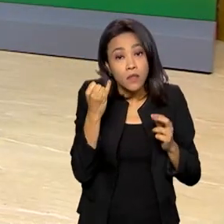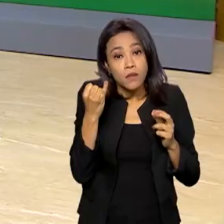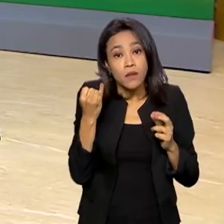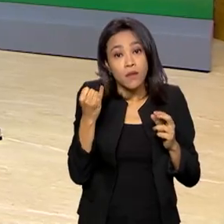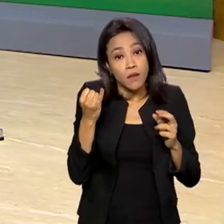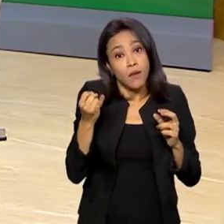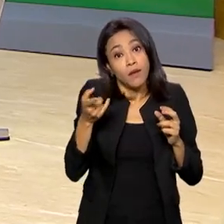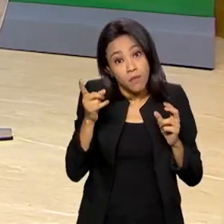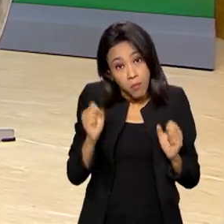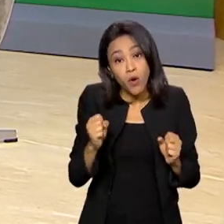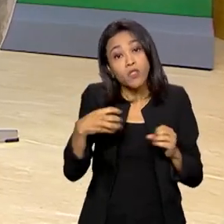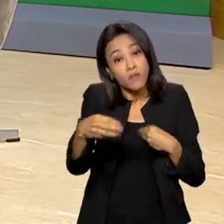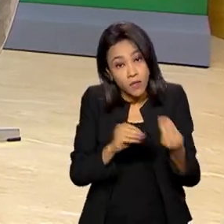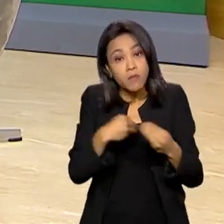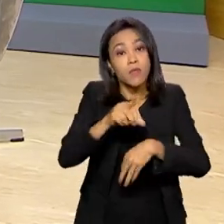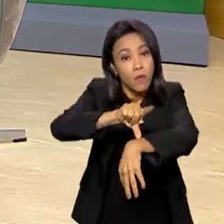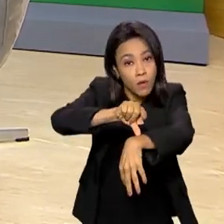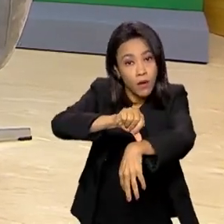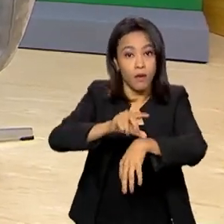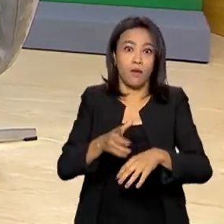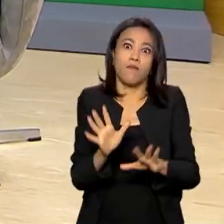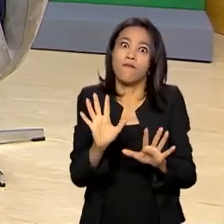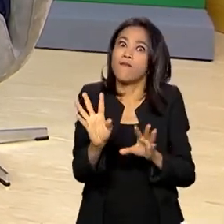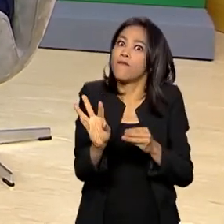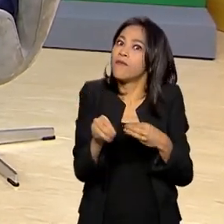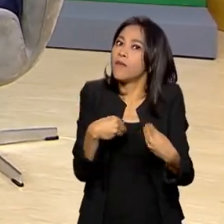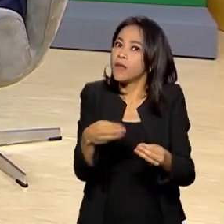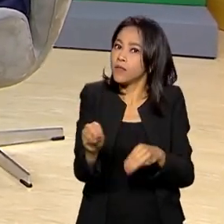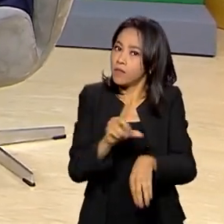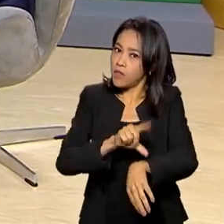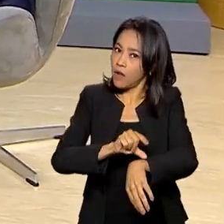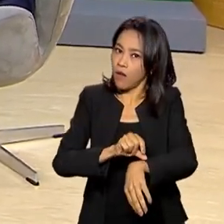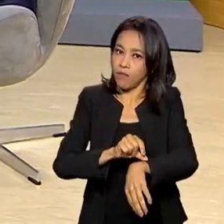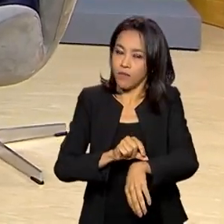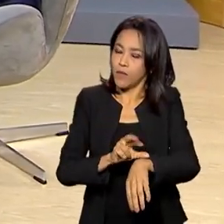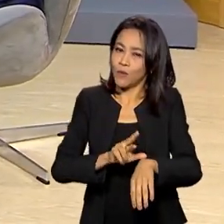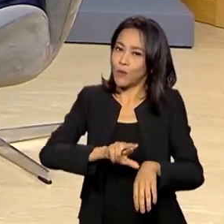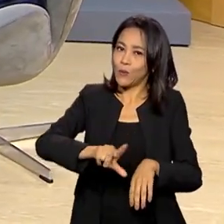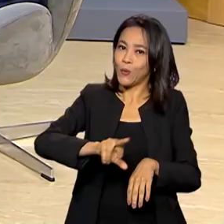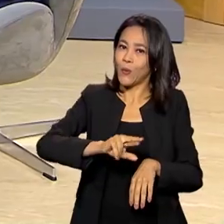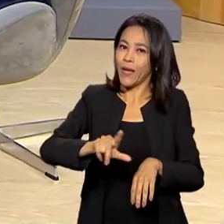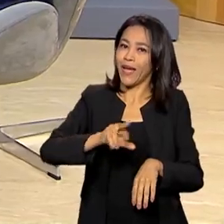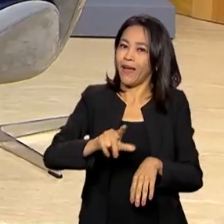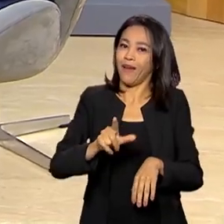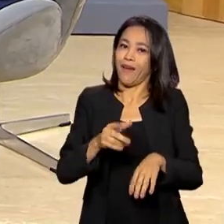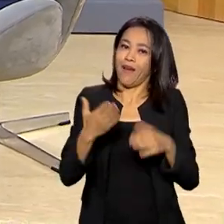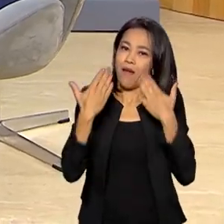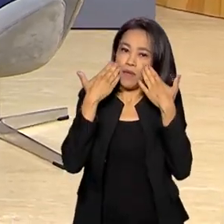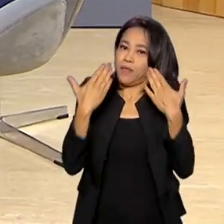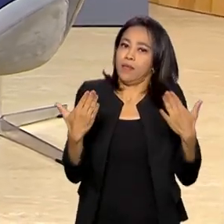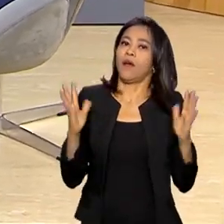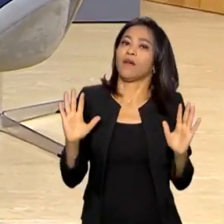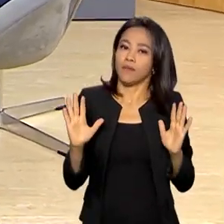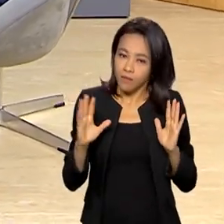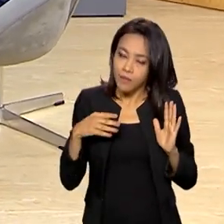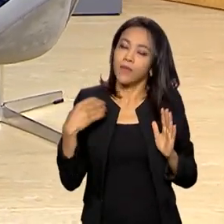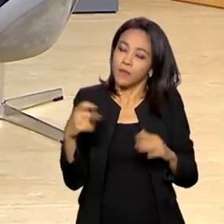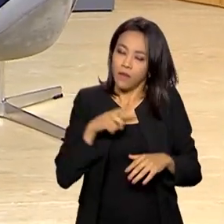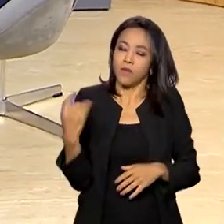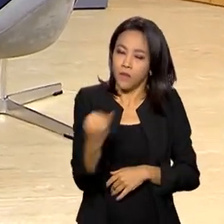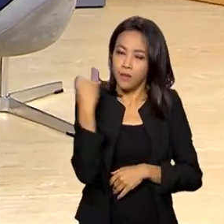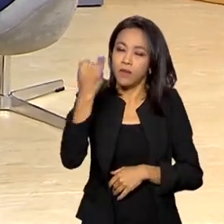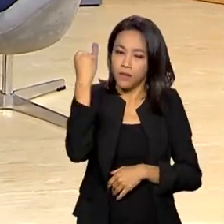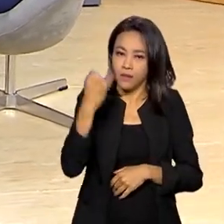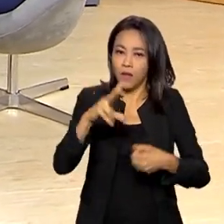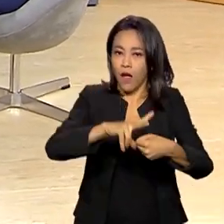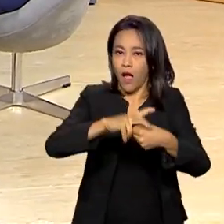possível você flexibilizar. Mas é flexibilizar, não é deixar de fazer por causa da importância que tem a Voz